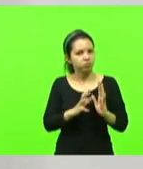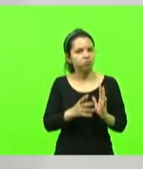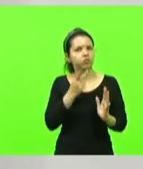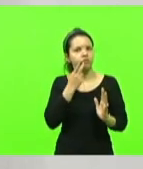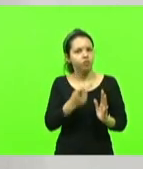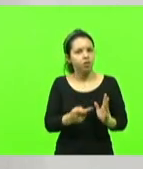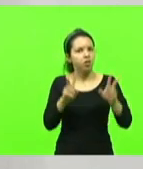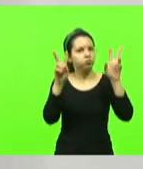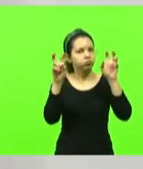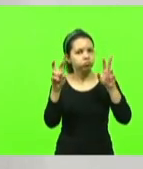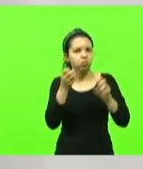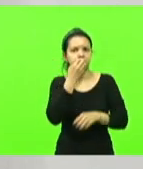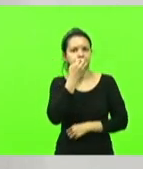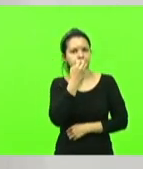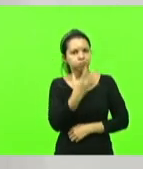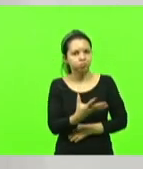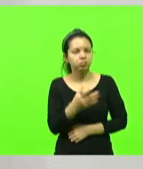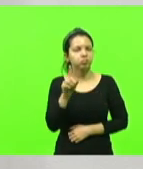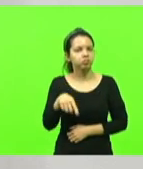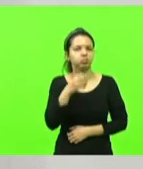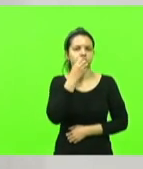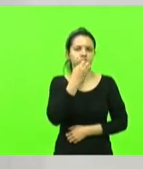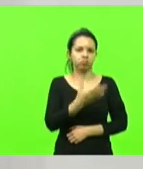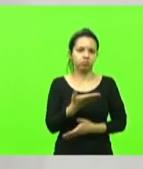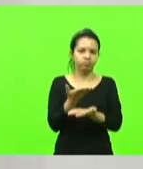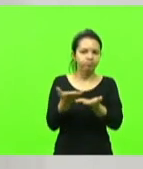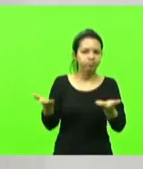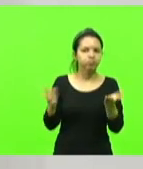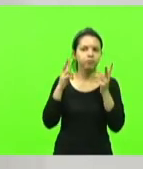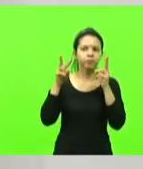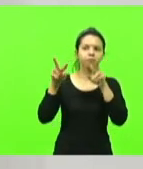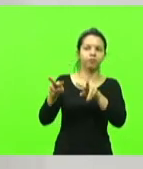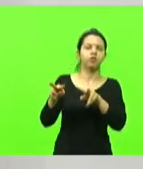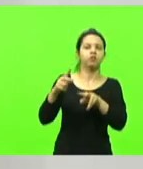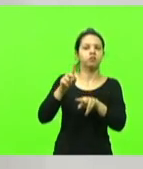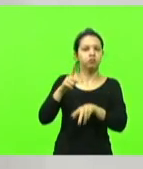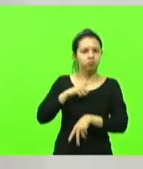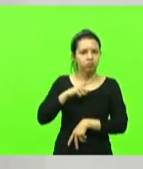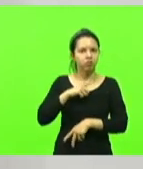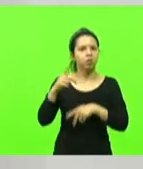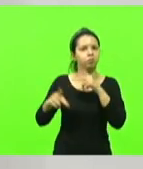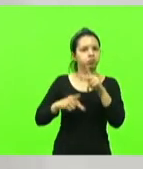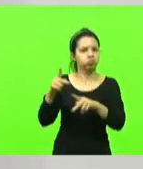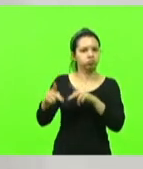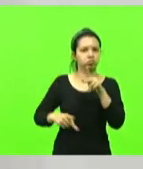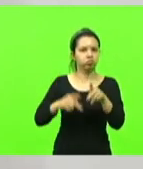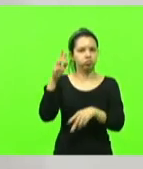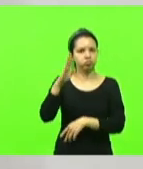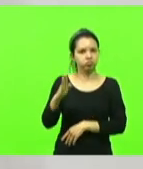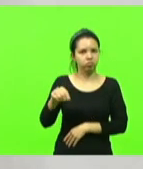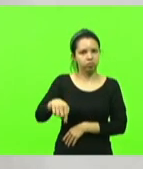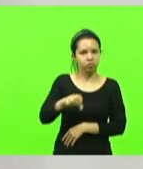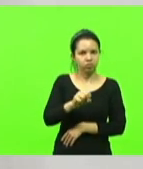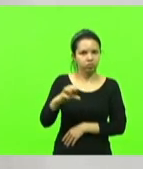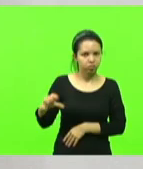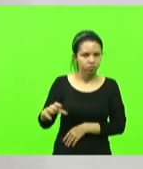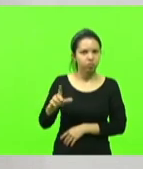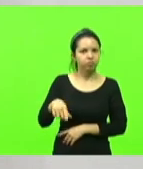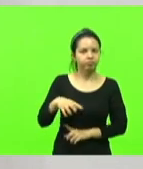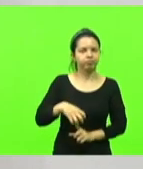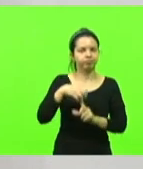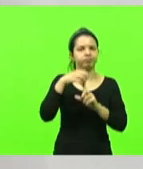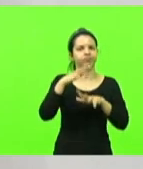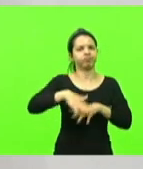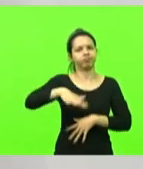e isso sim é uma coisa boa, a gente olhar lá para fora e ver que tem catarinense se destacando no cenário nacional. Obrigado,